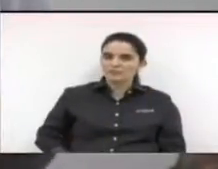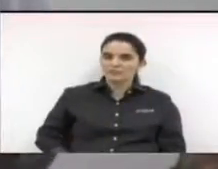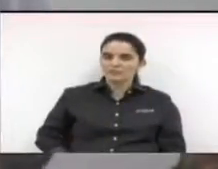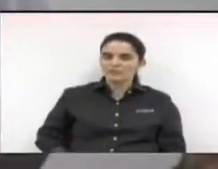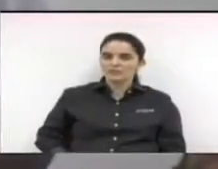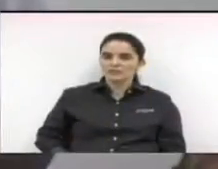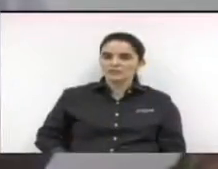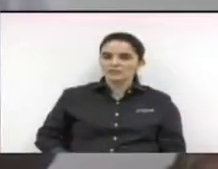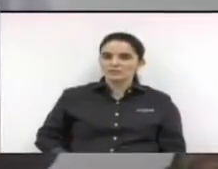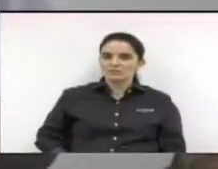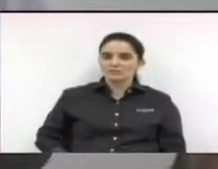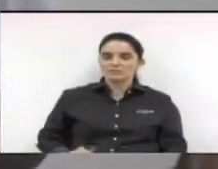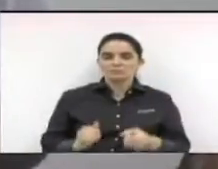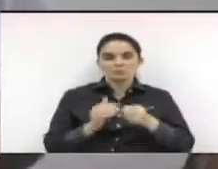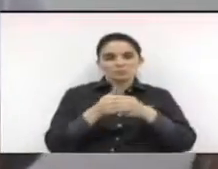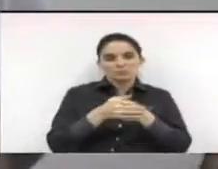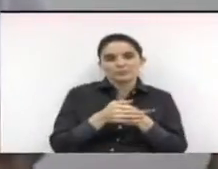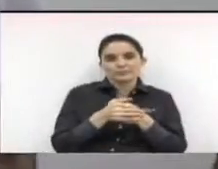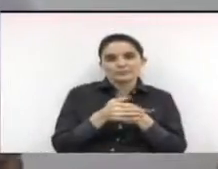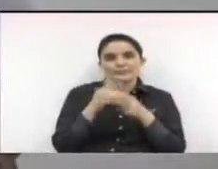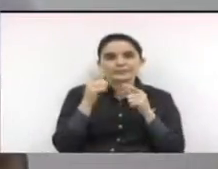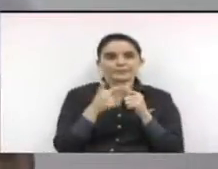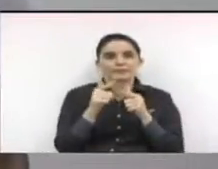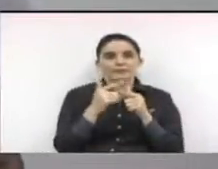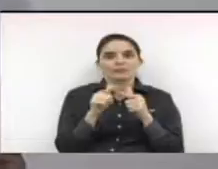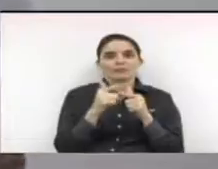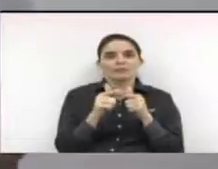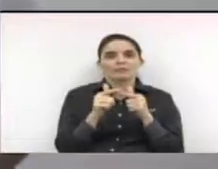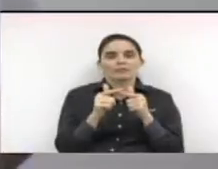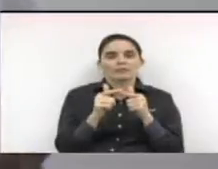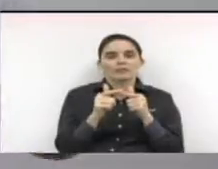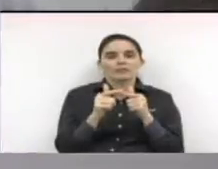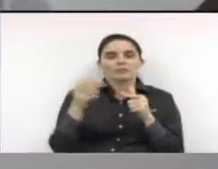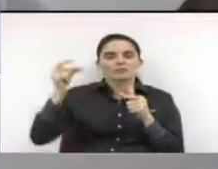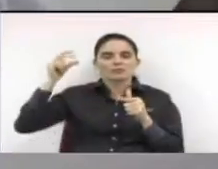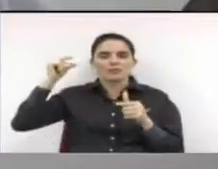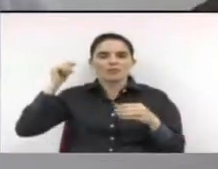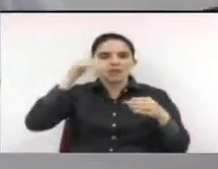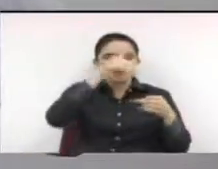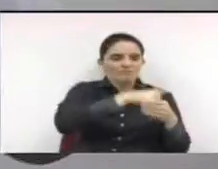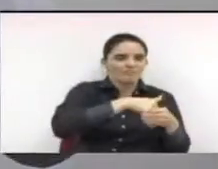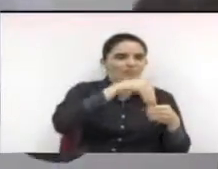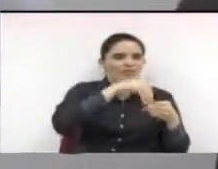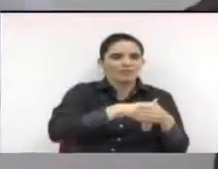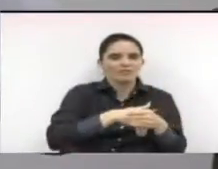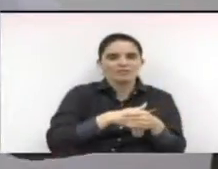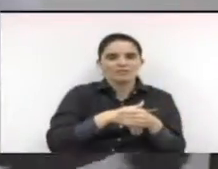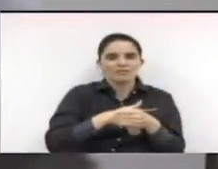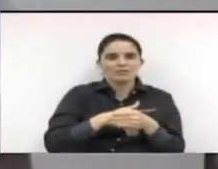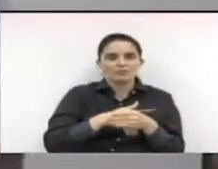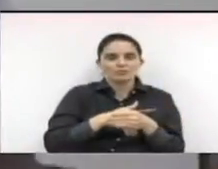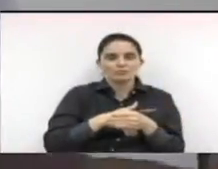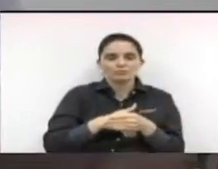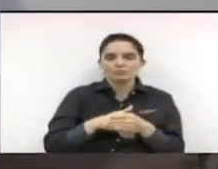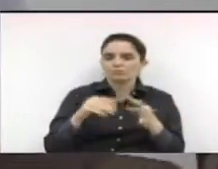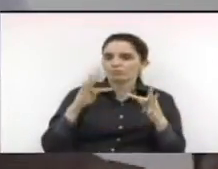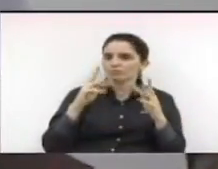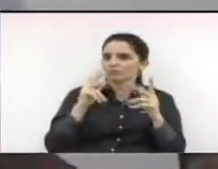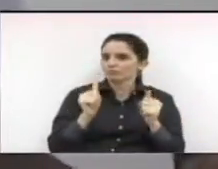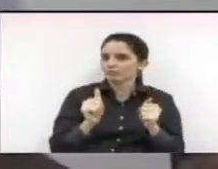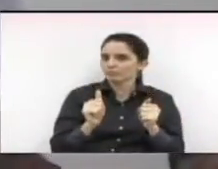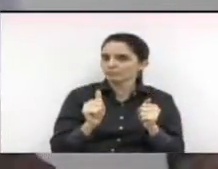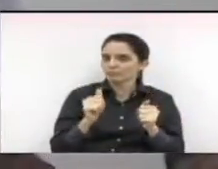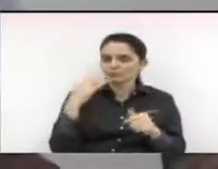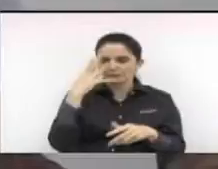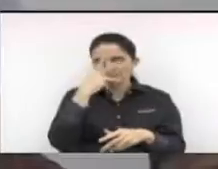tudo antes das eleições, hoje falando assim, ah, o deputado tem compromisso com o Brasil, mas lá atrás também, como estava fazendo campanha, não falou que o Brasil estava